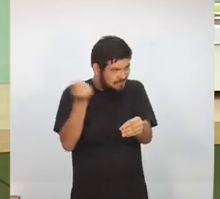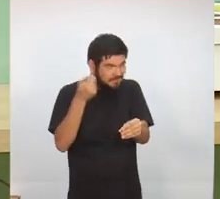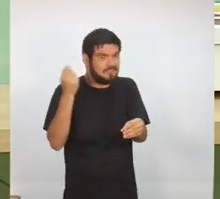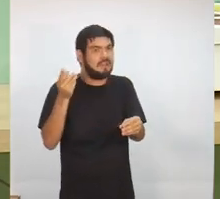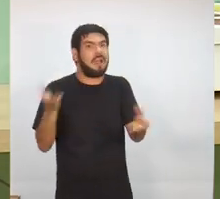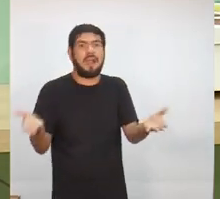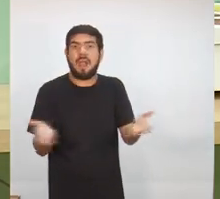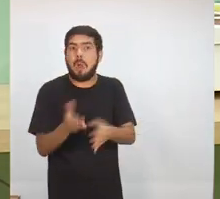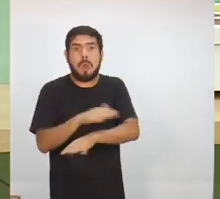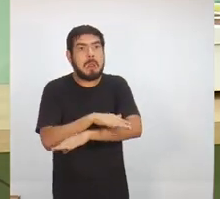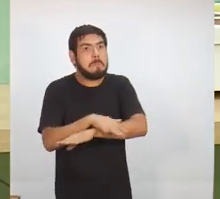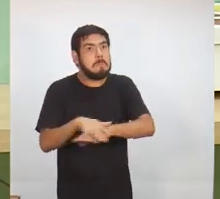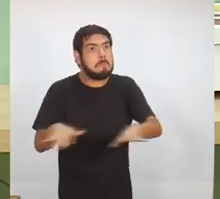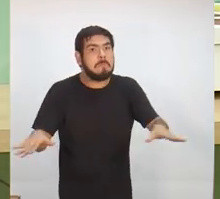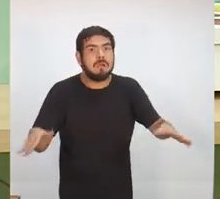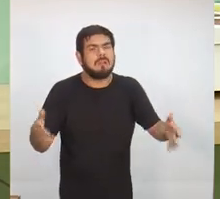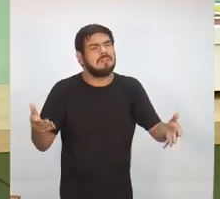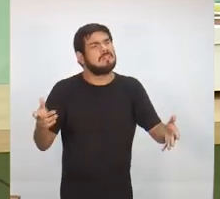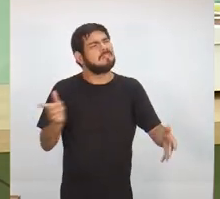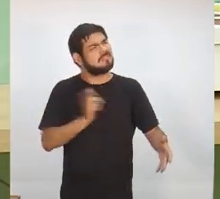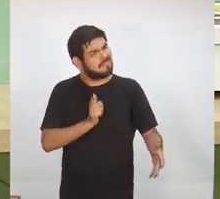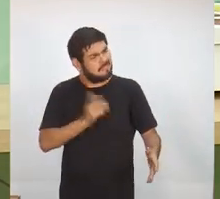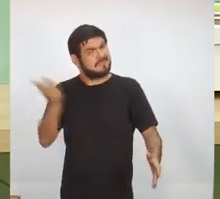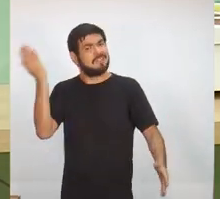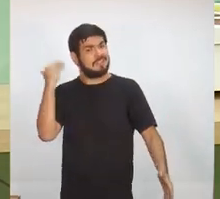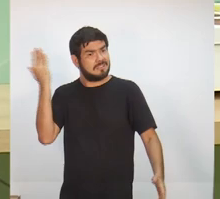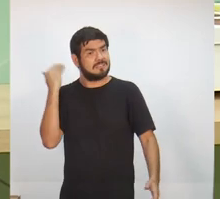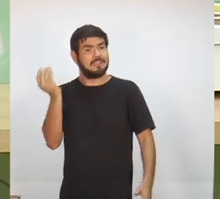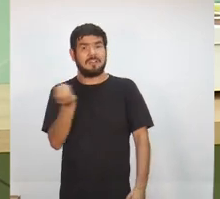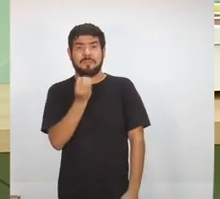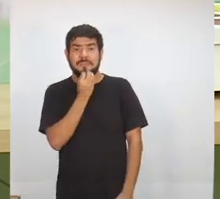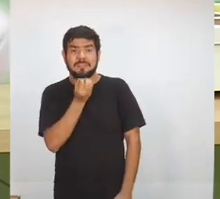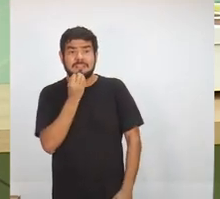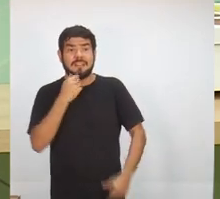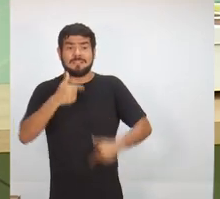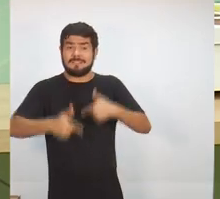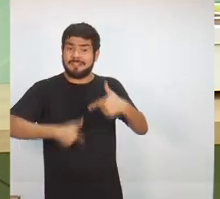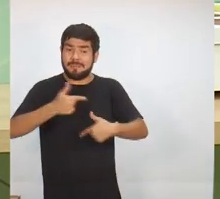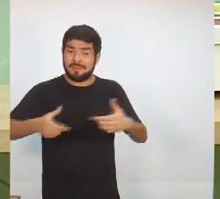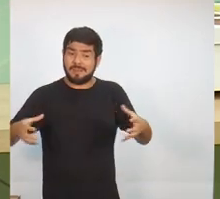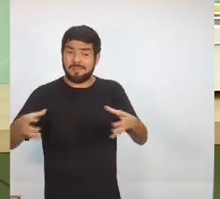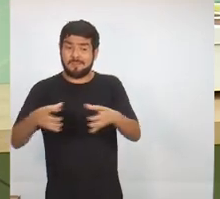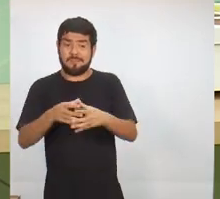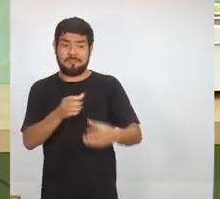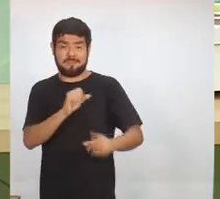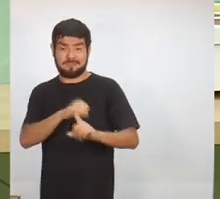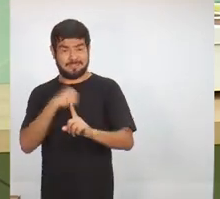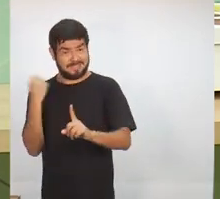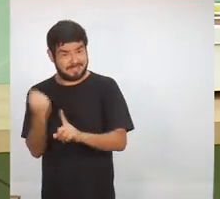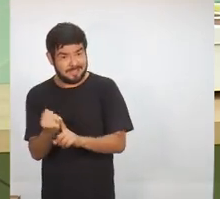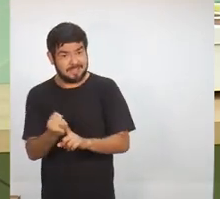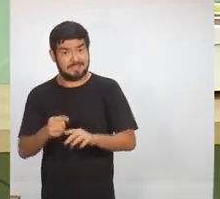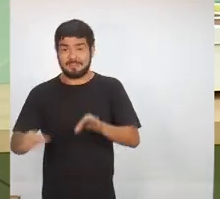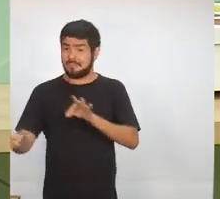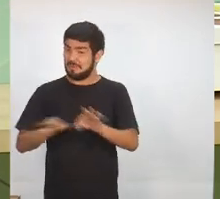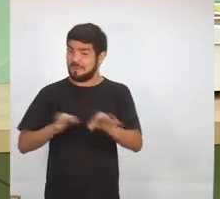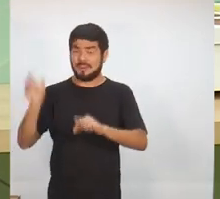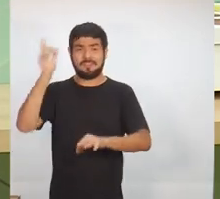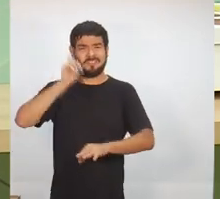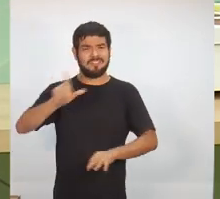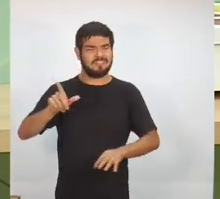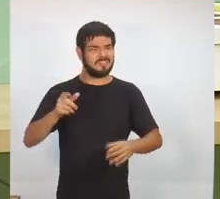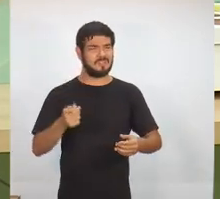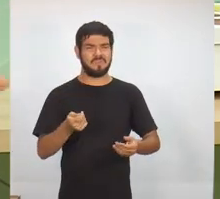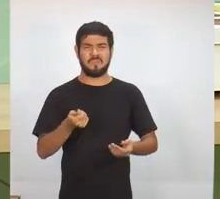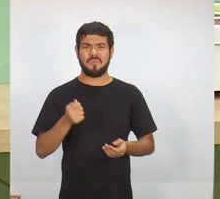funciona. Agora, tivemos a oportunidade de trabalhar em conjunto com a sociedade, com o programa vitorioso. Os